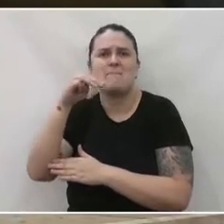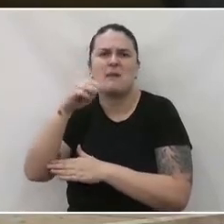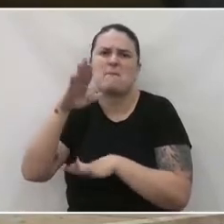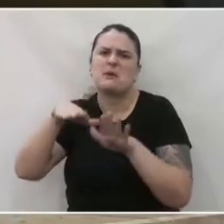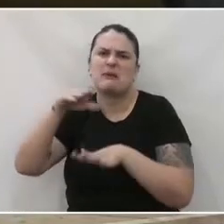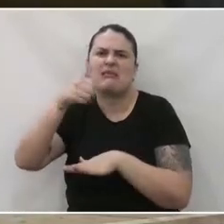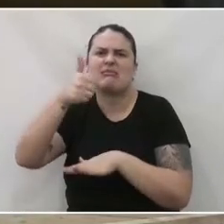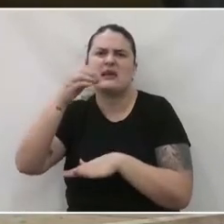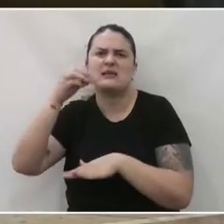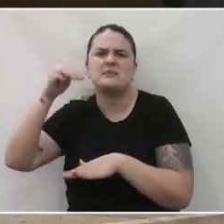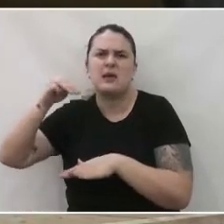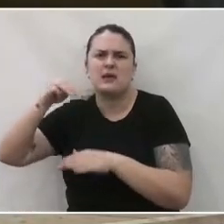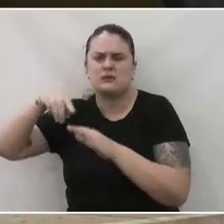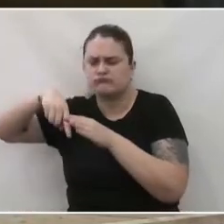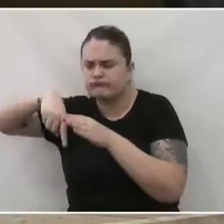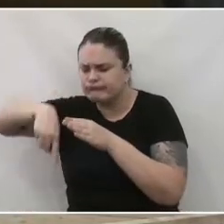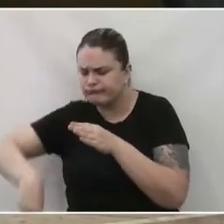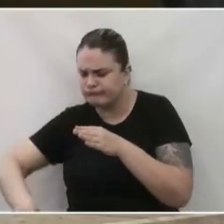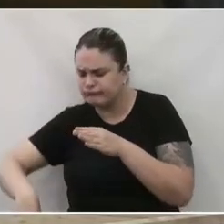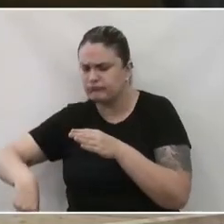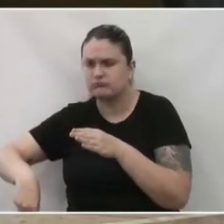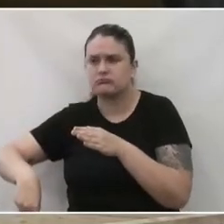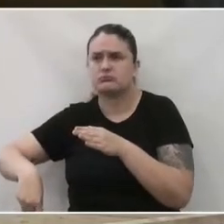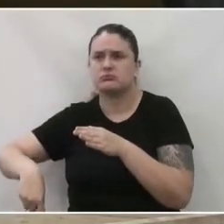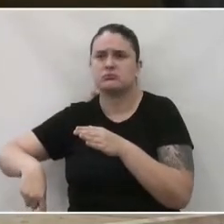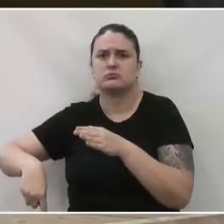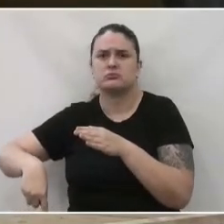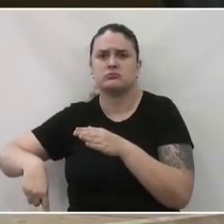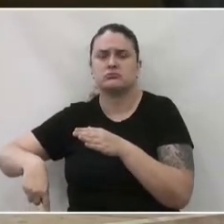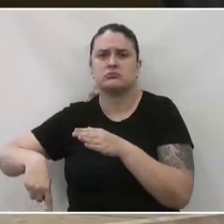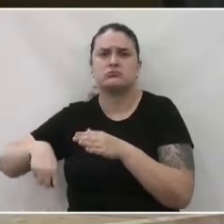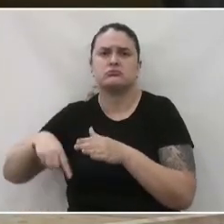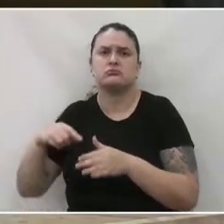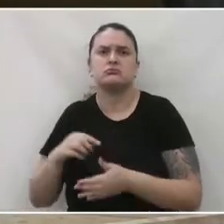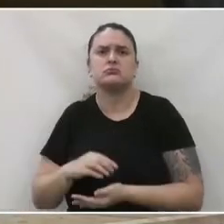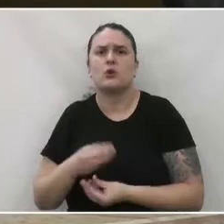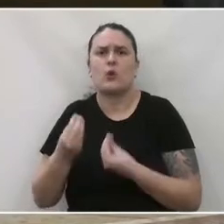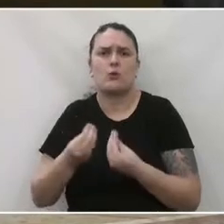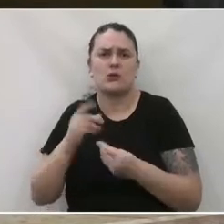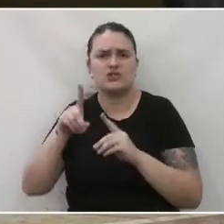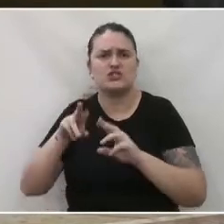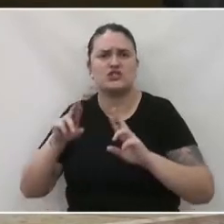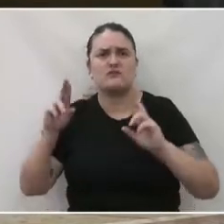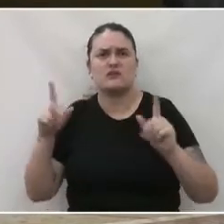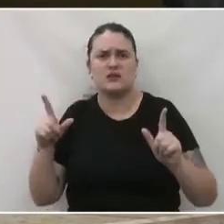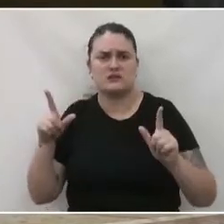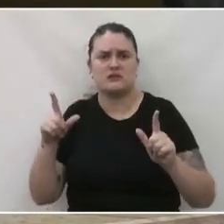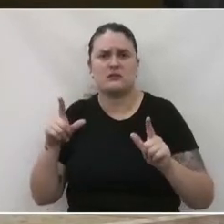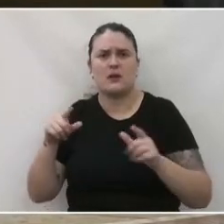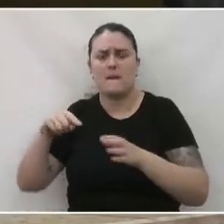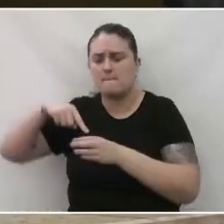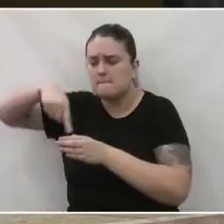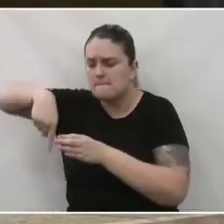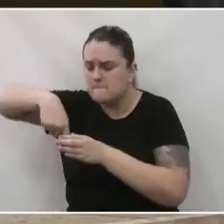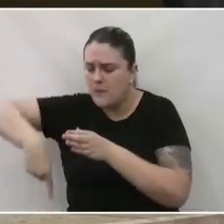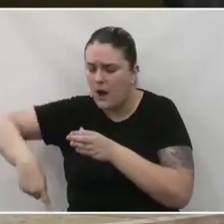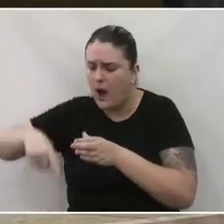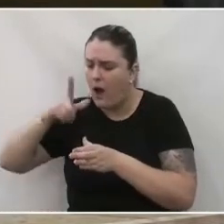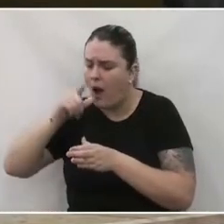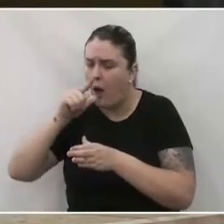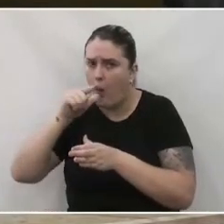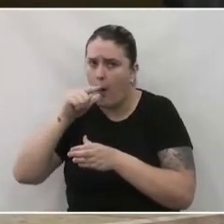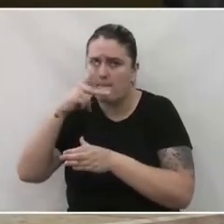metros, porque é lote. Para vocês terem uma ideia, a diferença do poço com